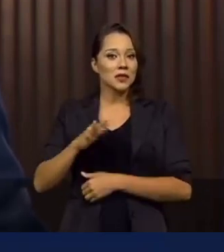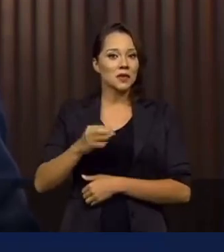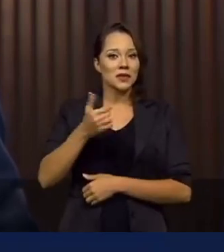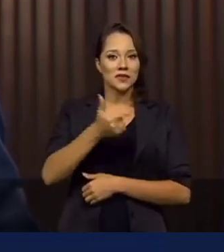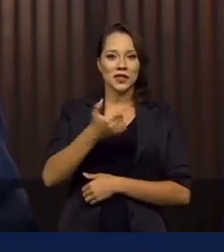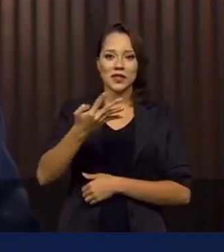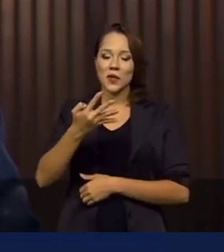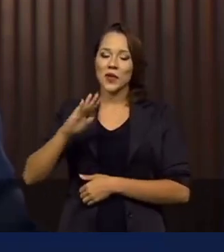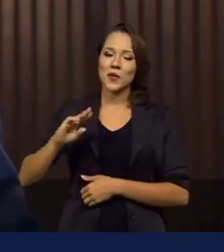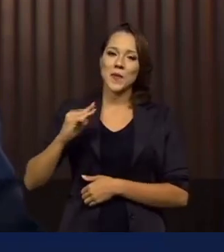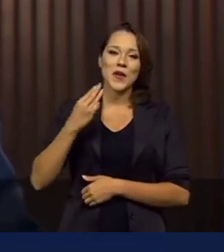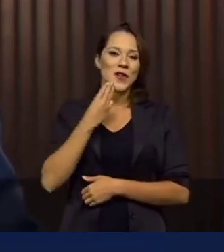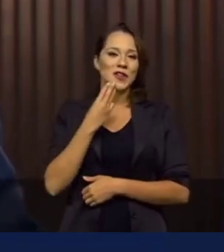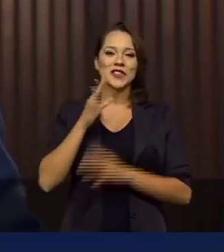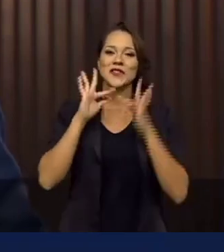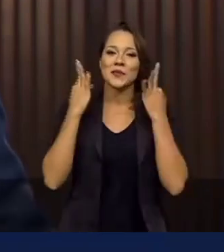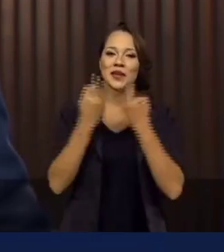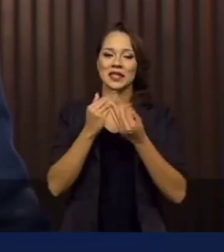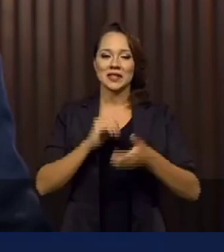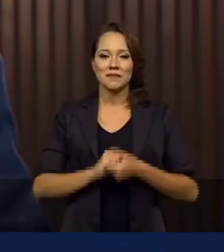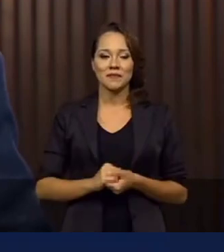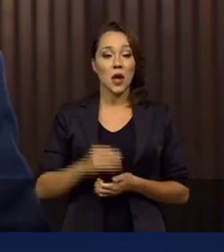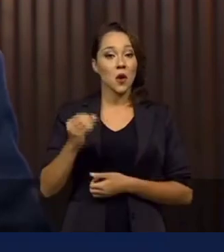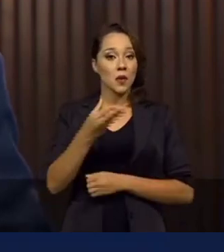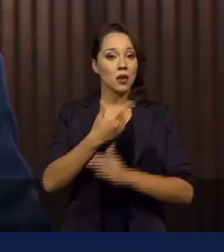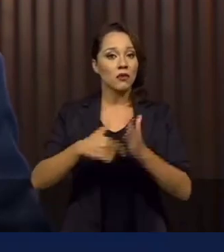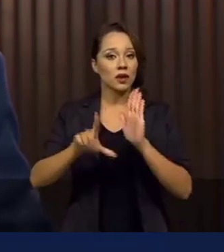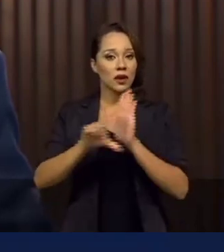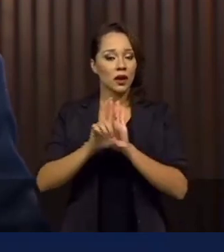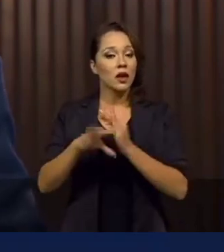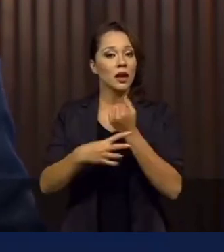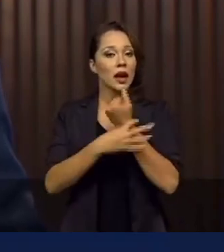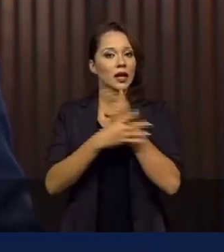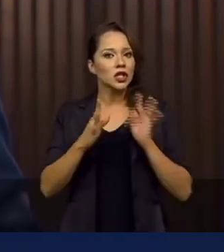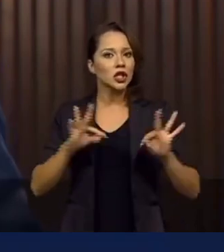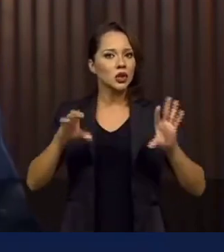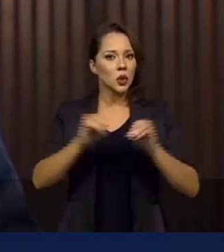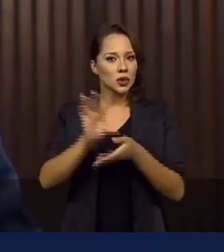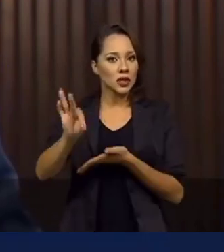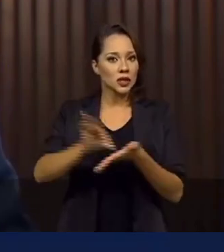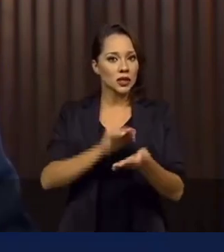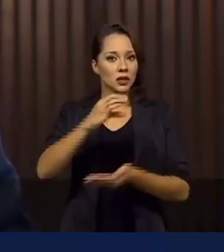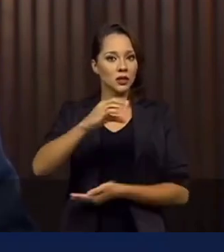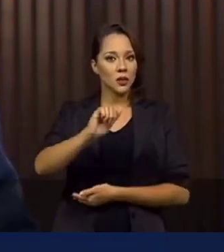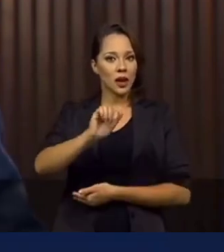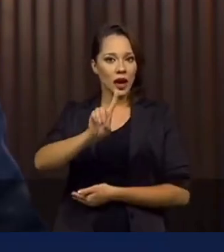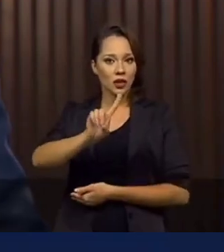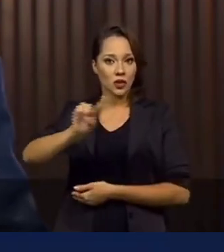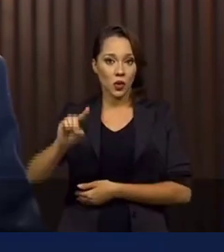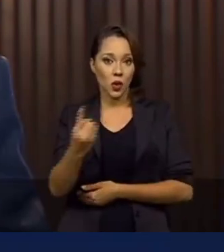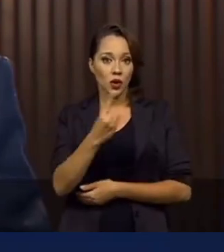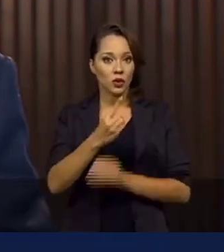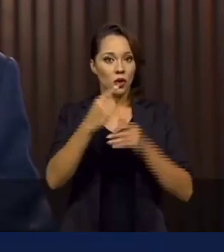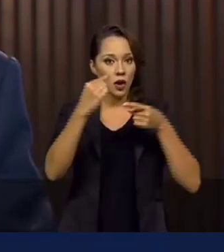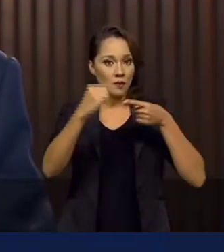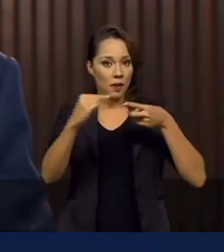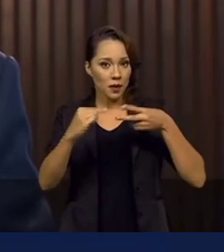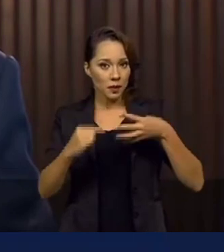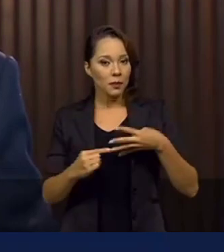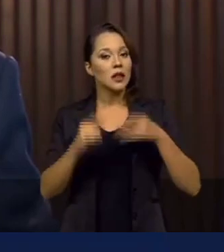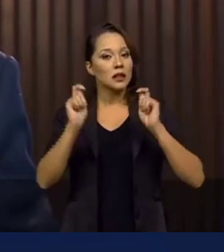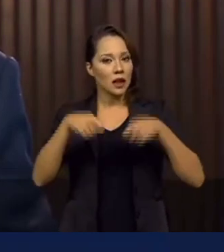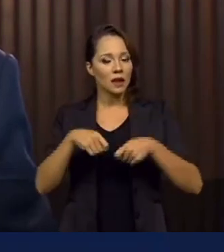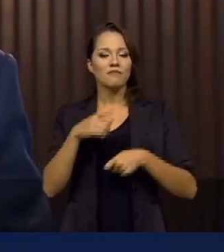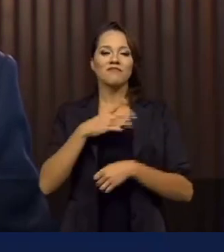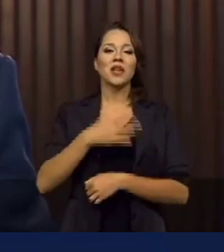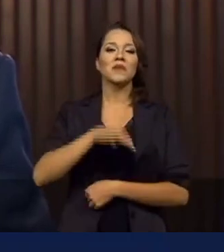de 24 milhões de famílias. Uma nova lei garante que todos que estiverem no Cadastro Único e que preencham os requisitos